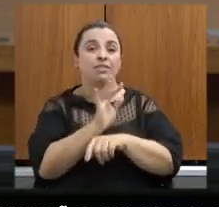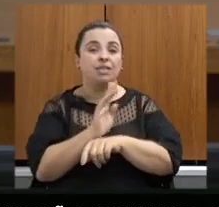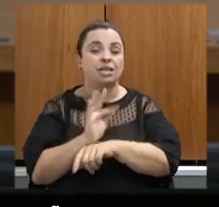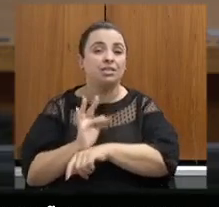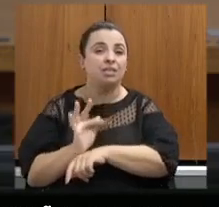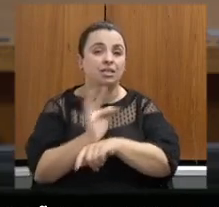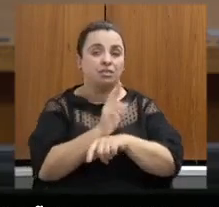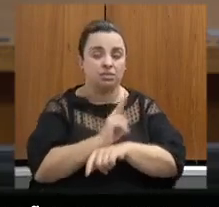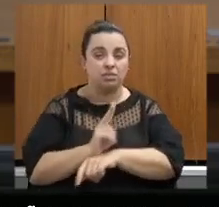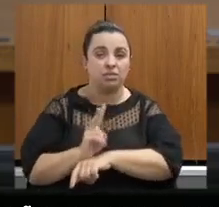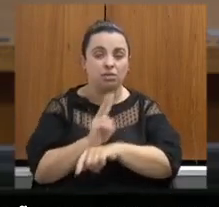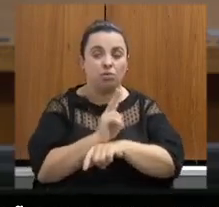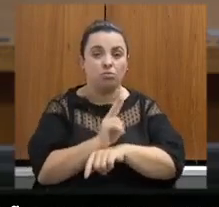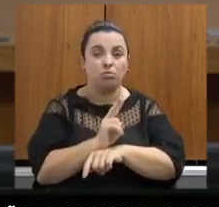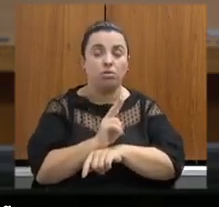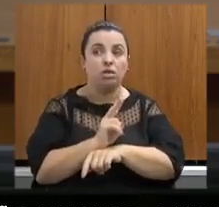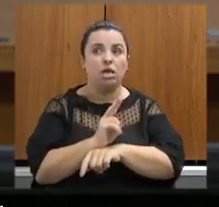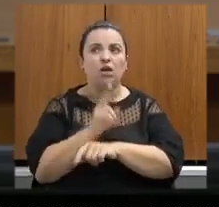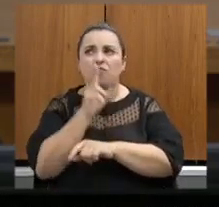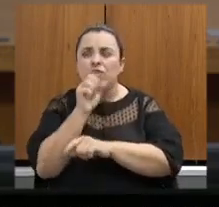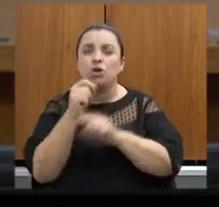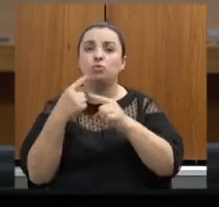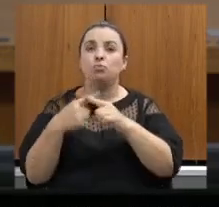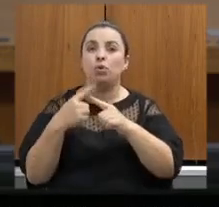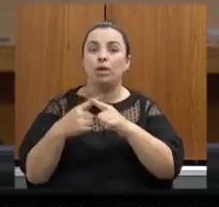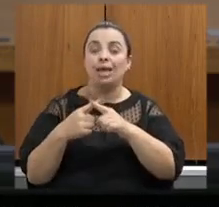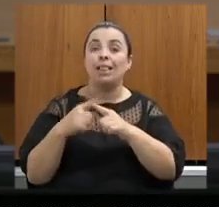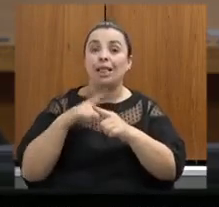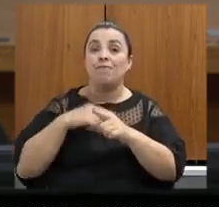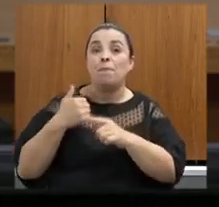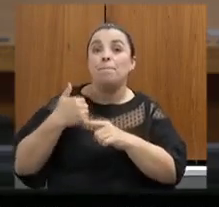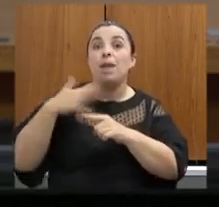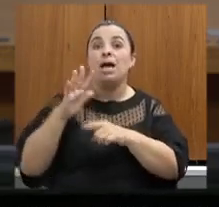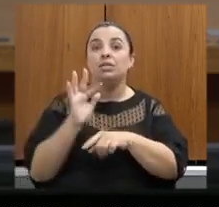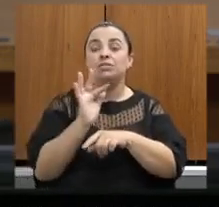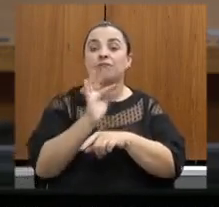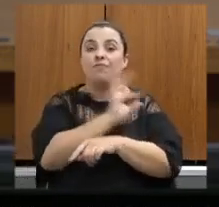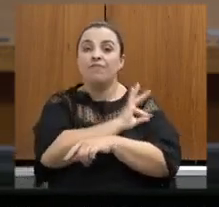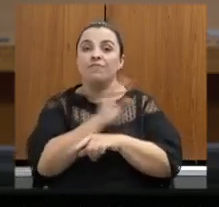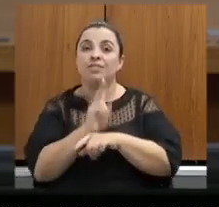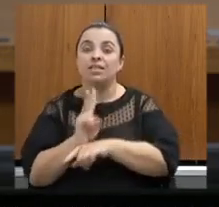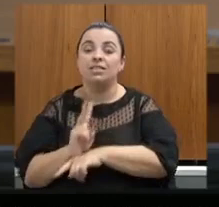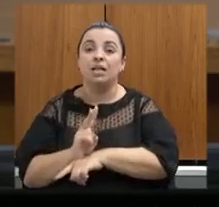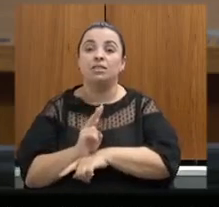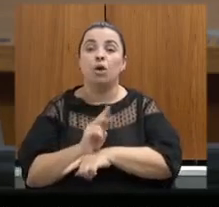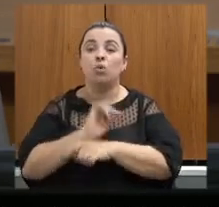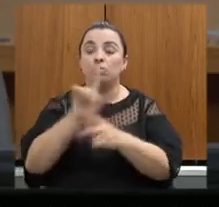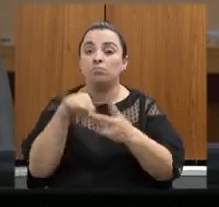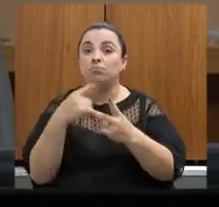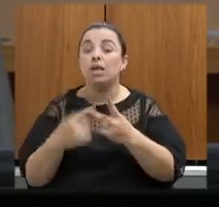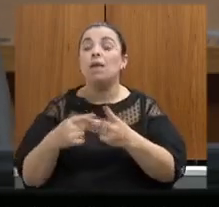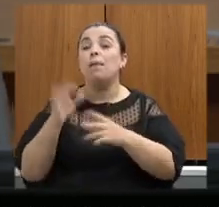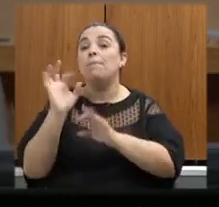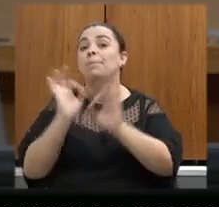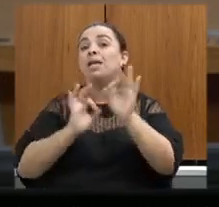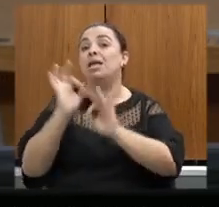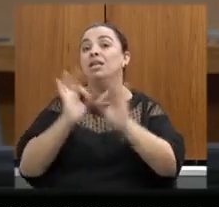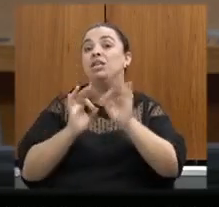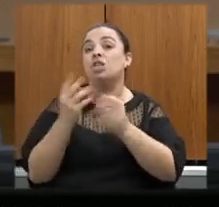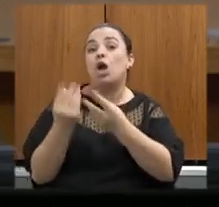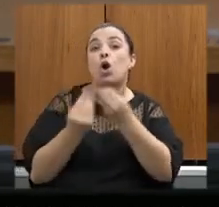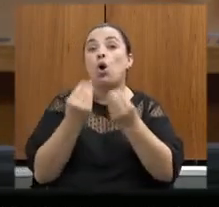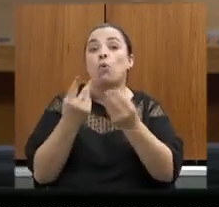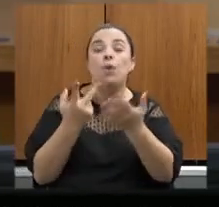de aumento de fiscalizações mas também de planejamento da fiscalização a partir dos principais